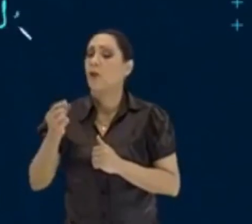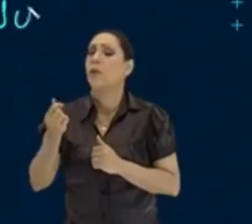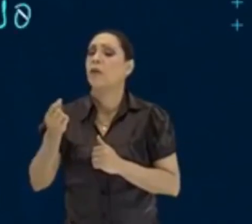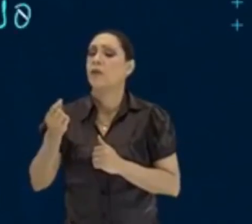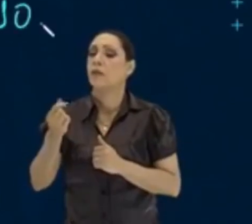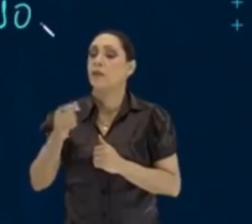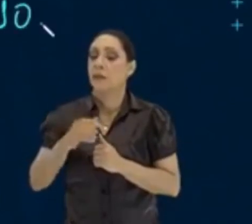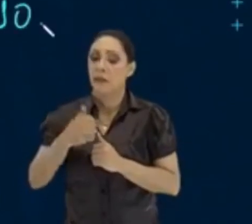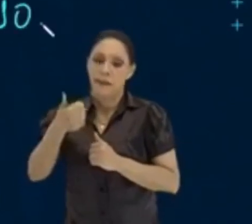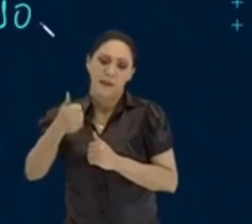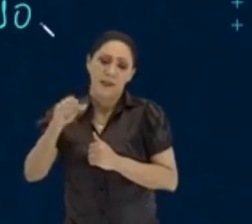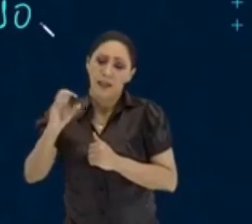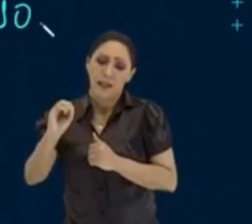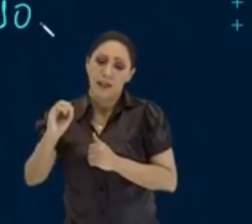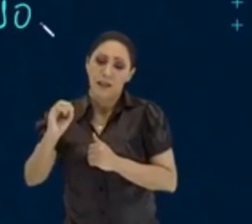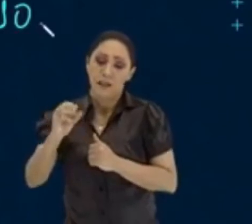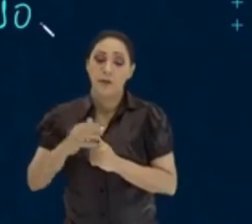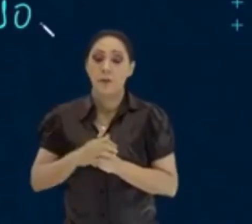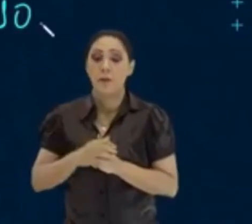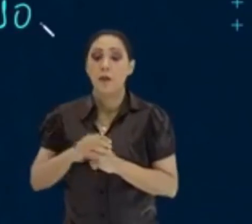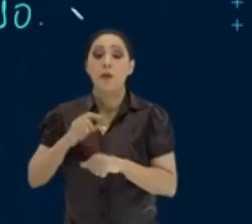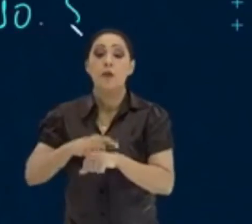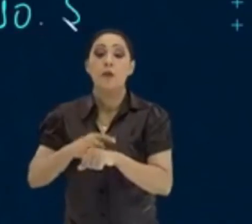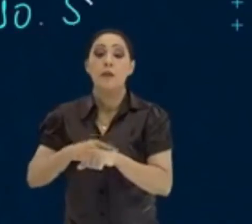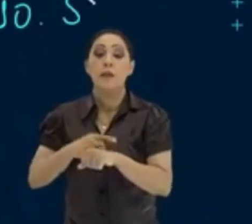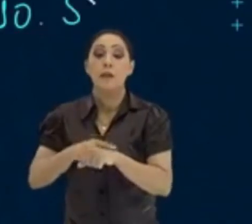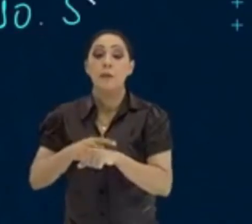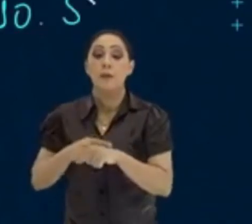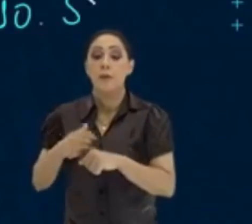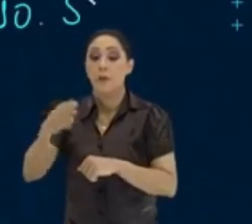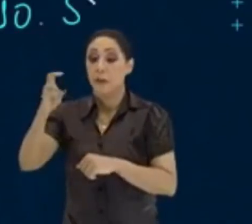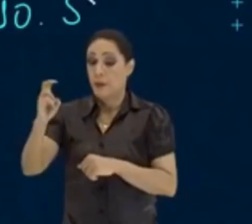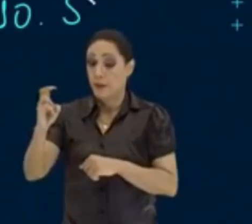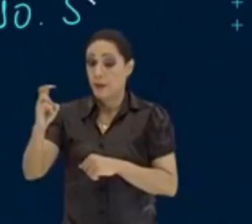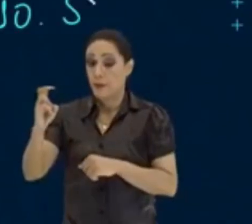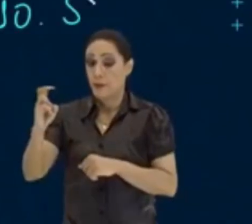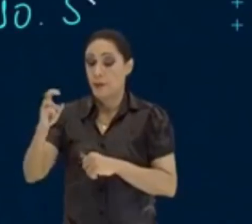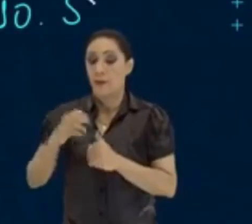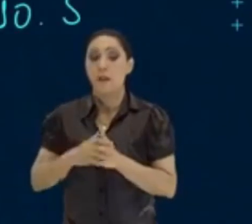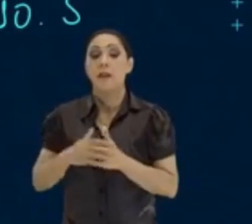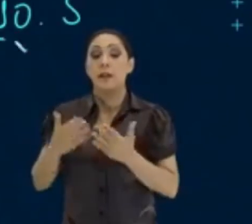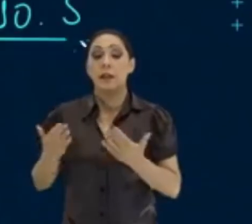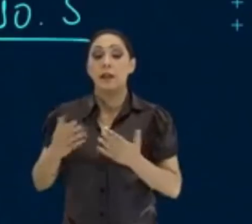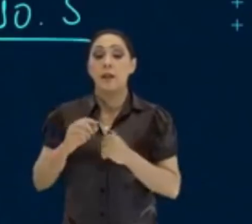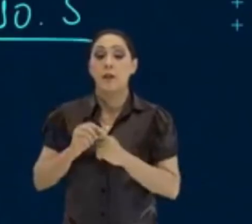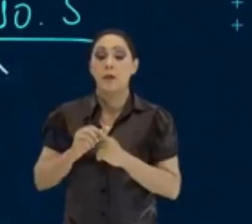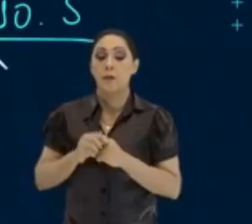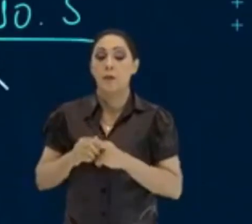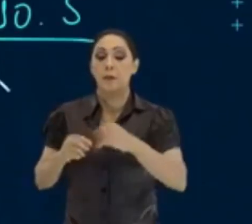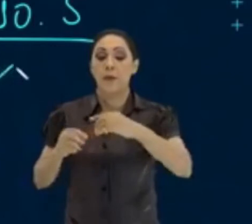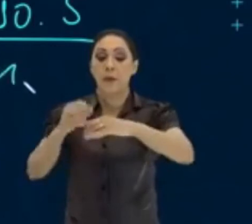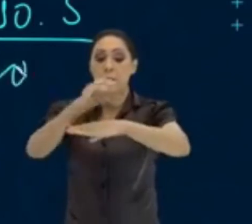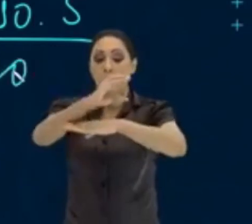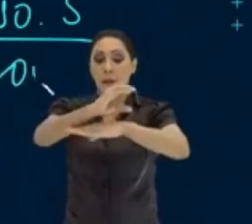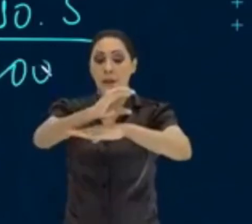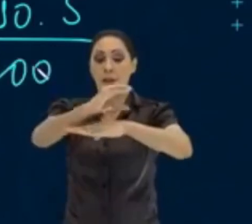Ah, professor, 10. E o tempo? O tempo vale 5. Olha o você vai ter aqui, sobre